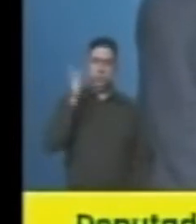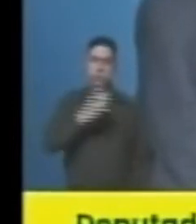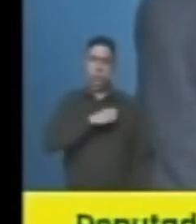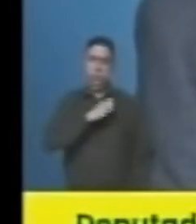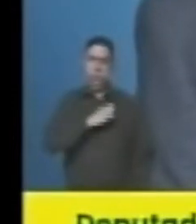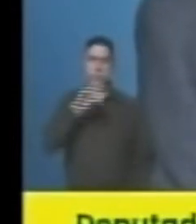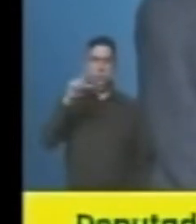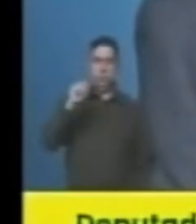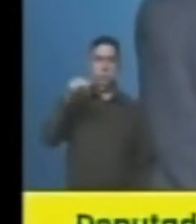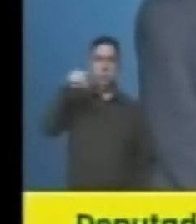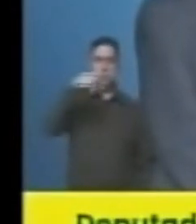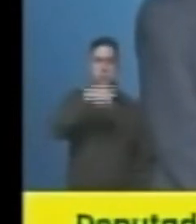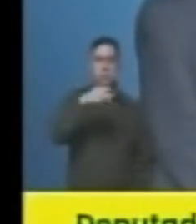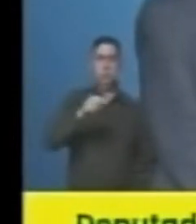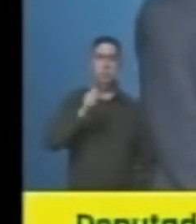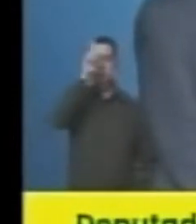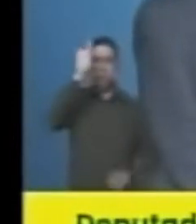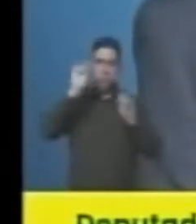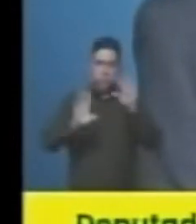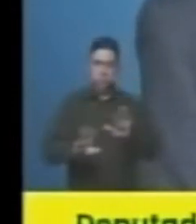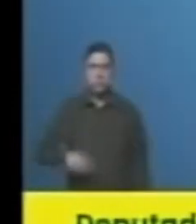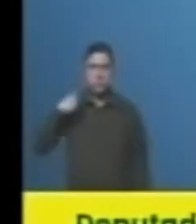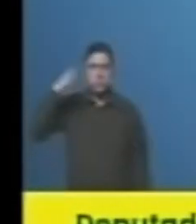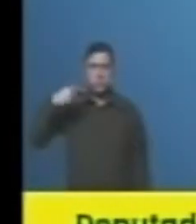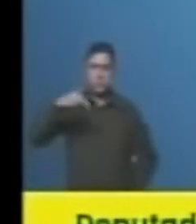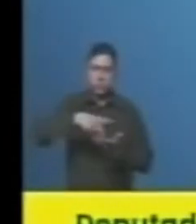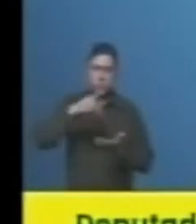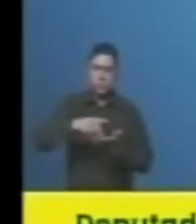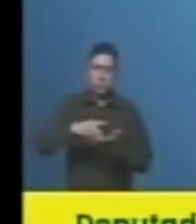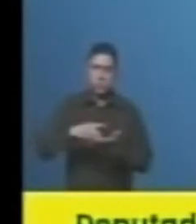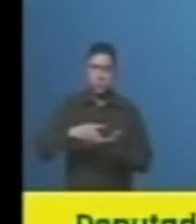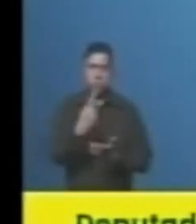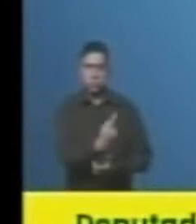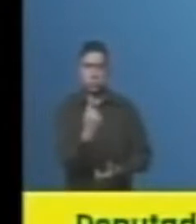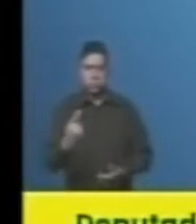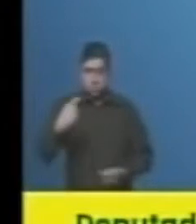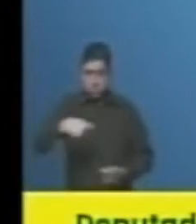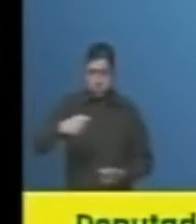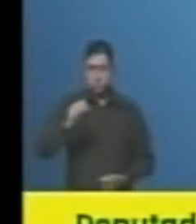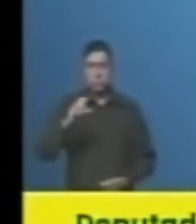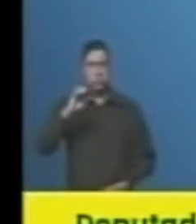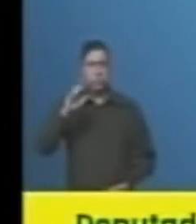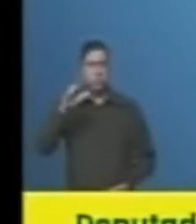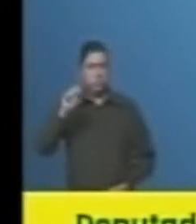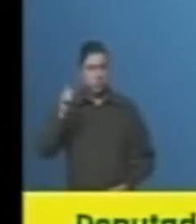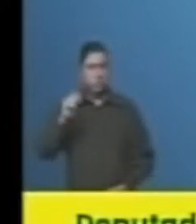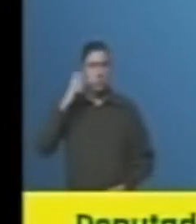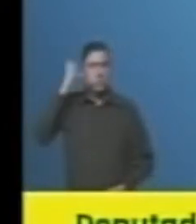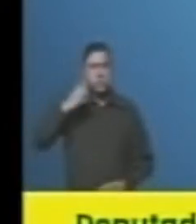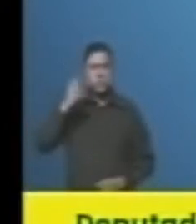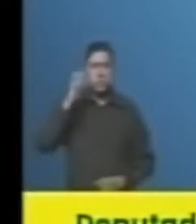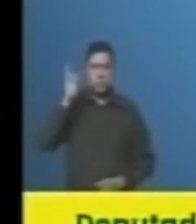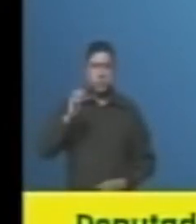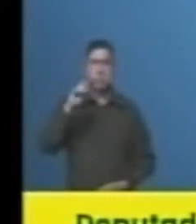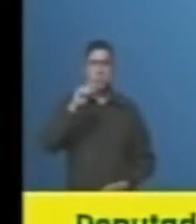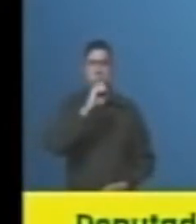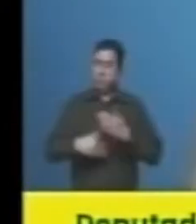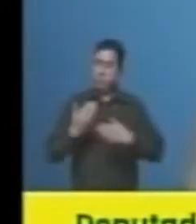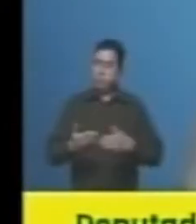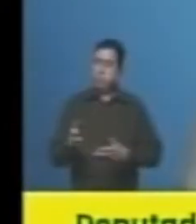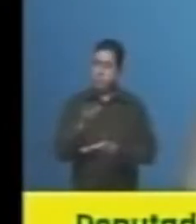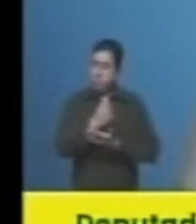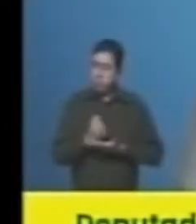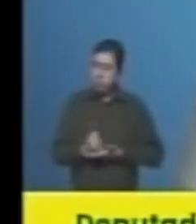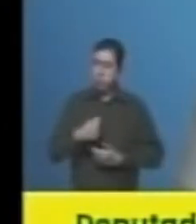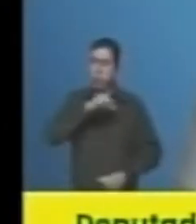deputado federal, 10-7-7. Deus te abençoe. Política de verdade é para quem mais precisa. Cláudia Santos, deputada federal, 10-03.